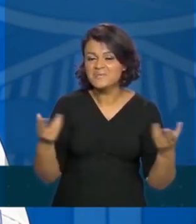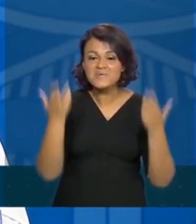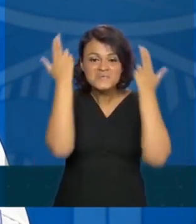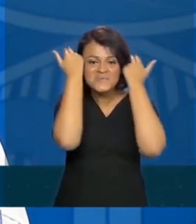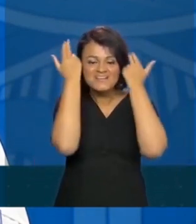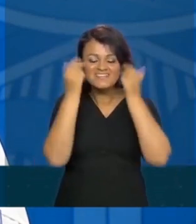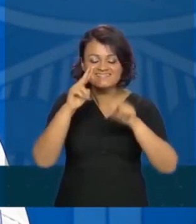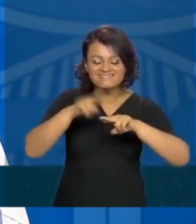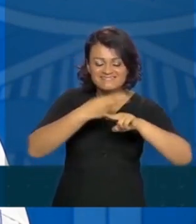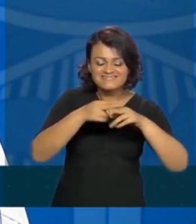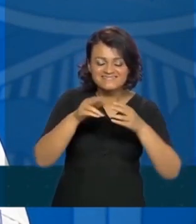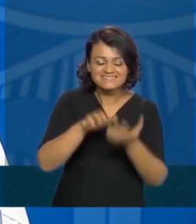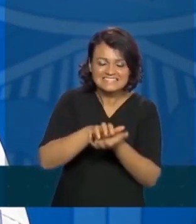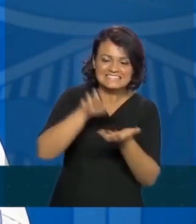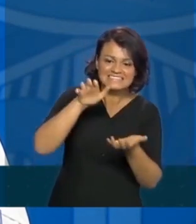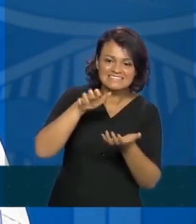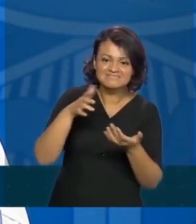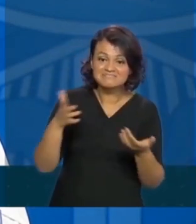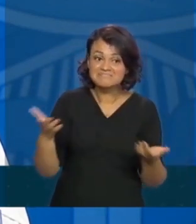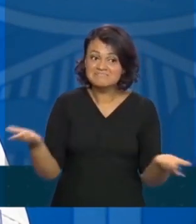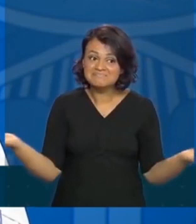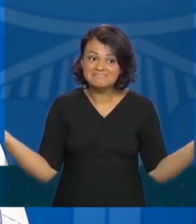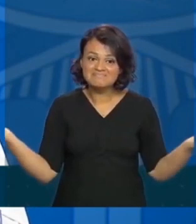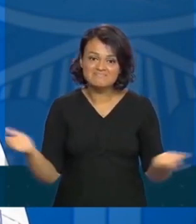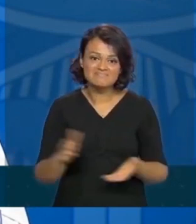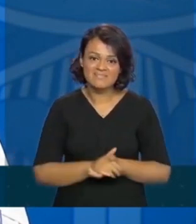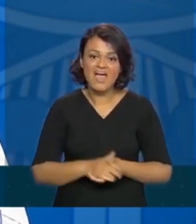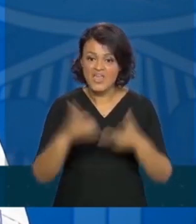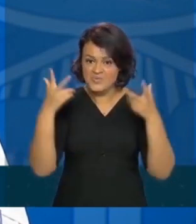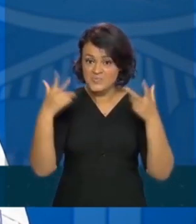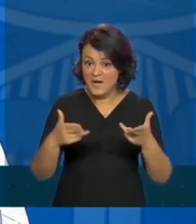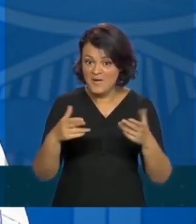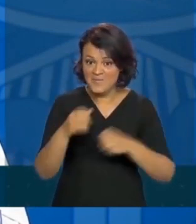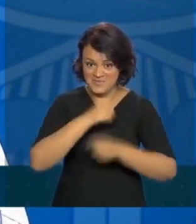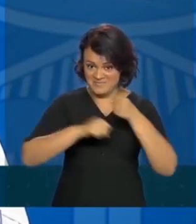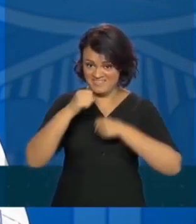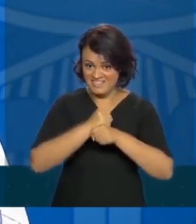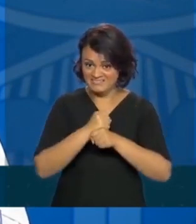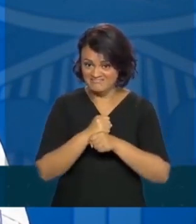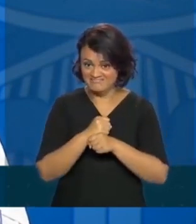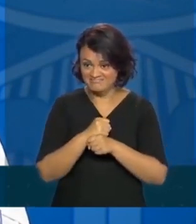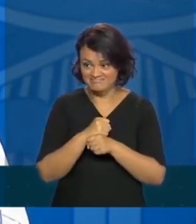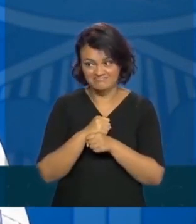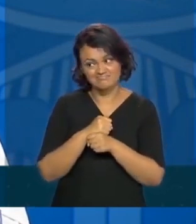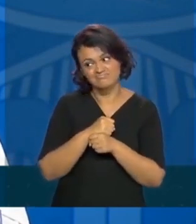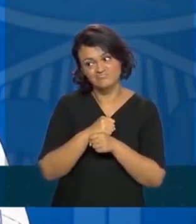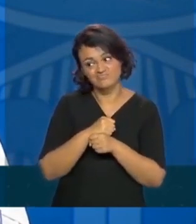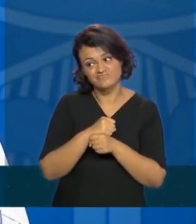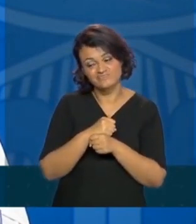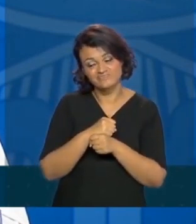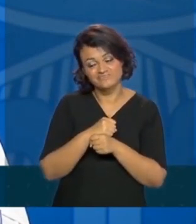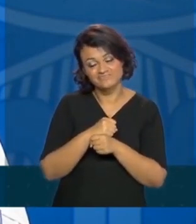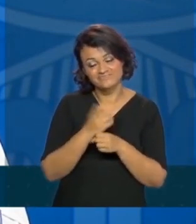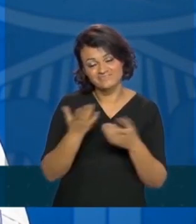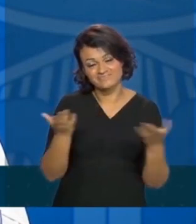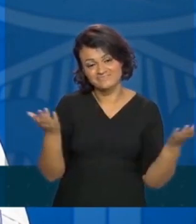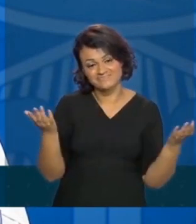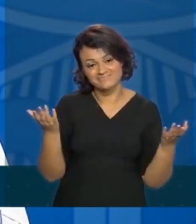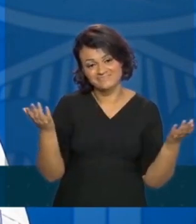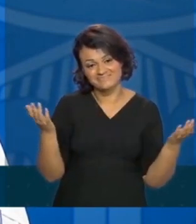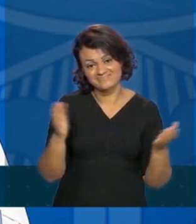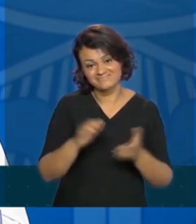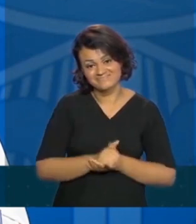coelhinho da Páscoa? Não vai ser igual os anos que passaram? A gente vai ter que